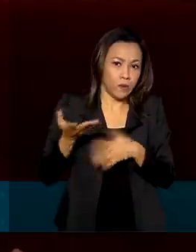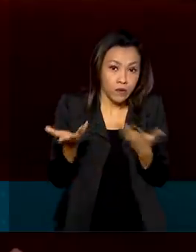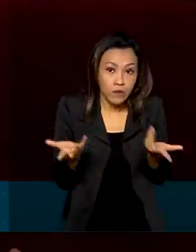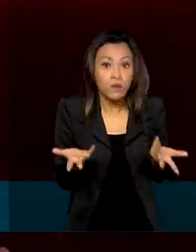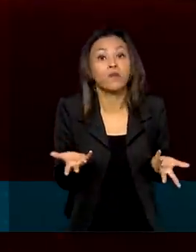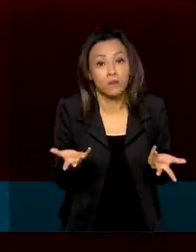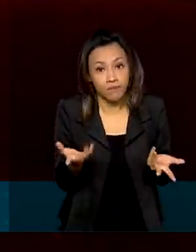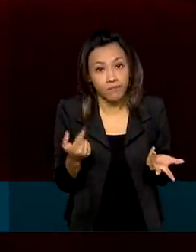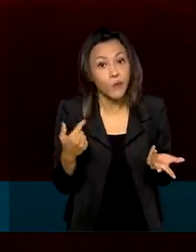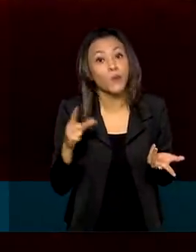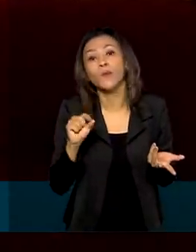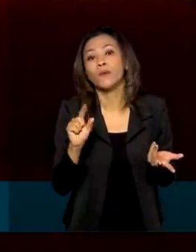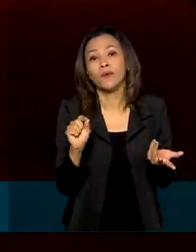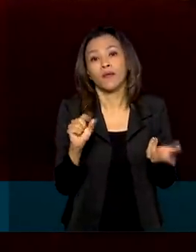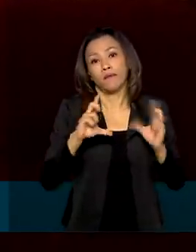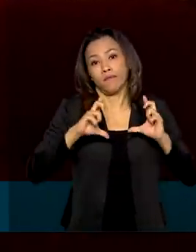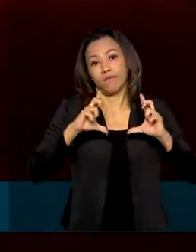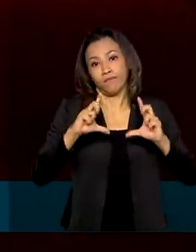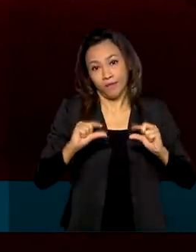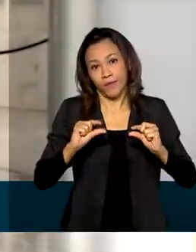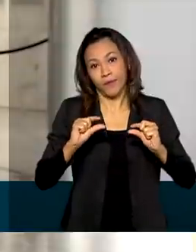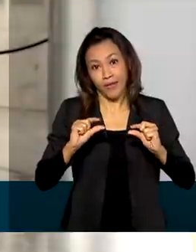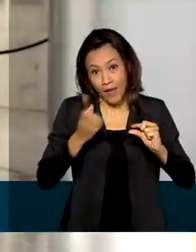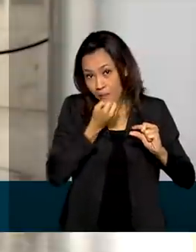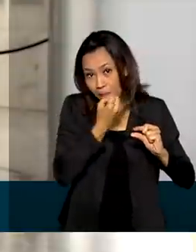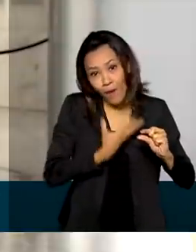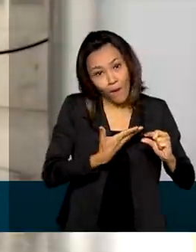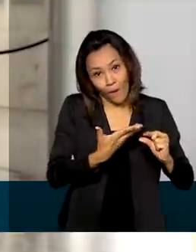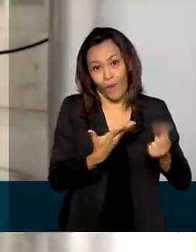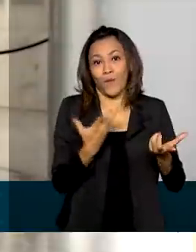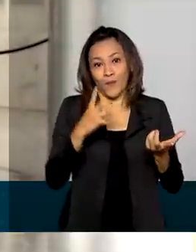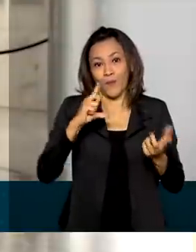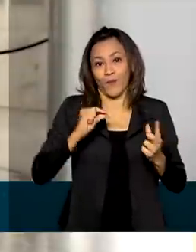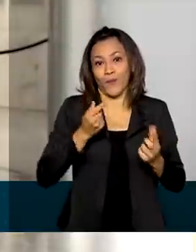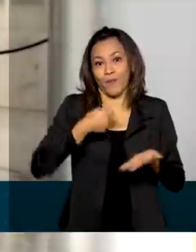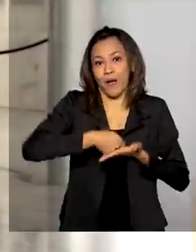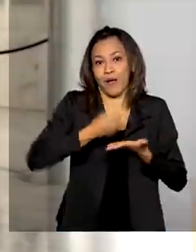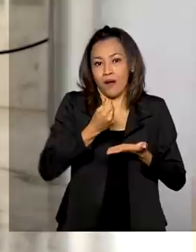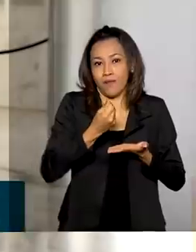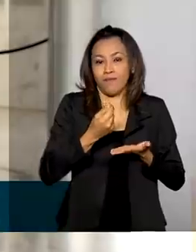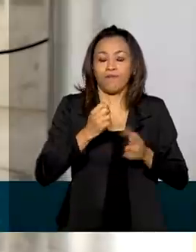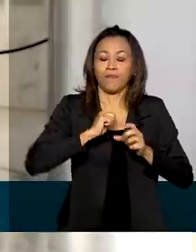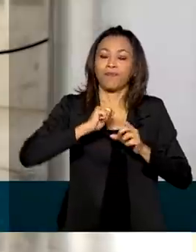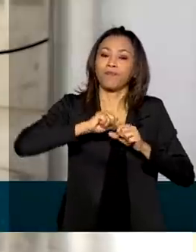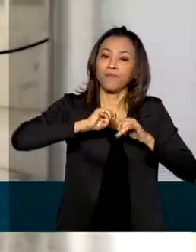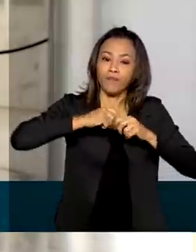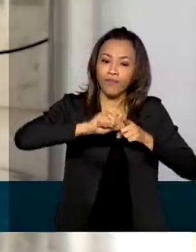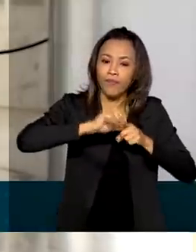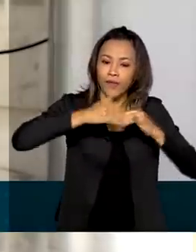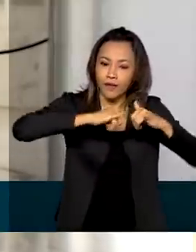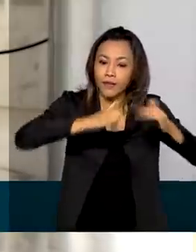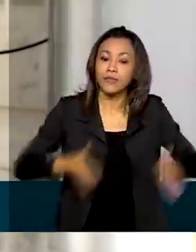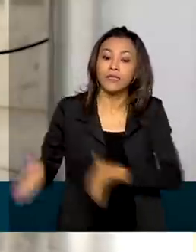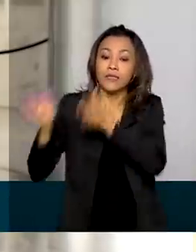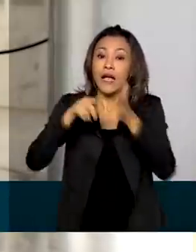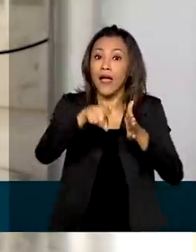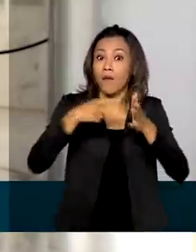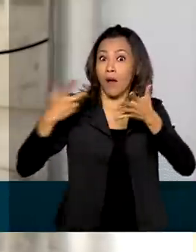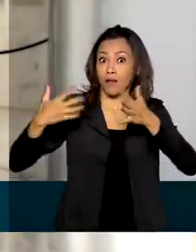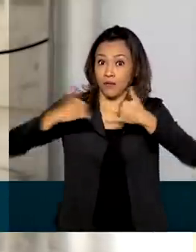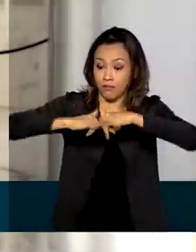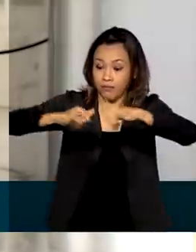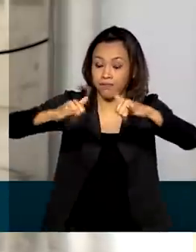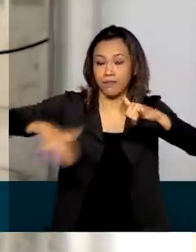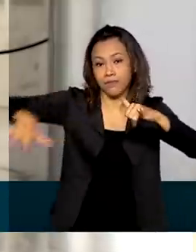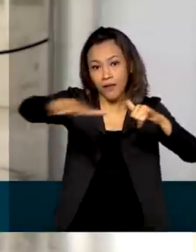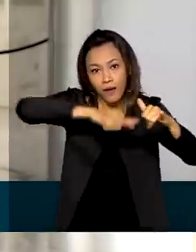Então, diminuir tudo é bom. A lei também traz avanços para a modernização do setor elétrico, viabiliza a